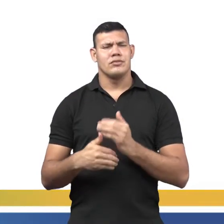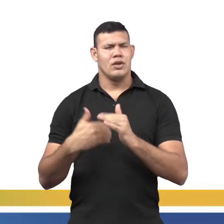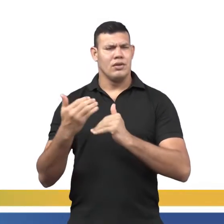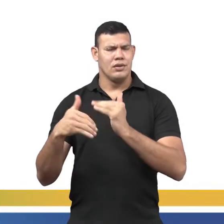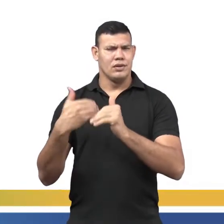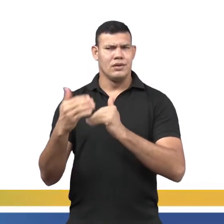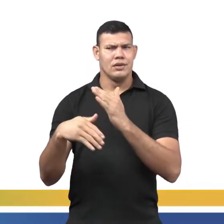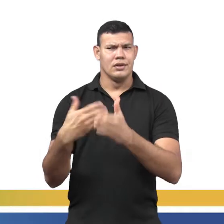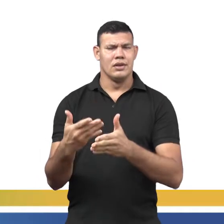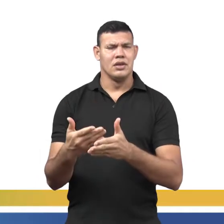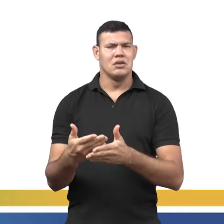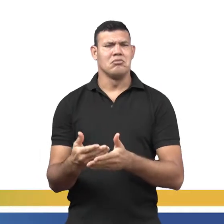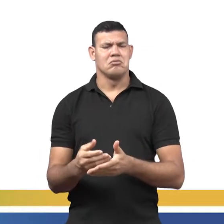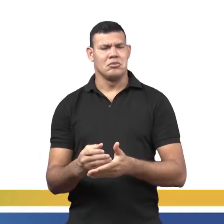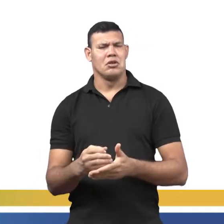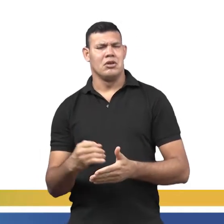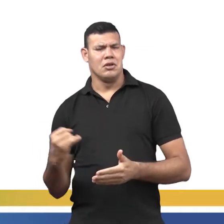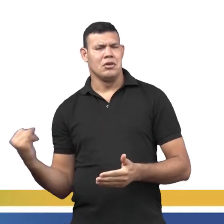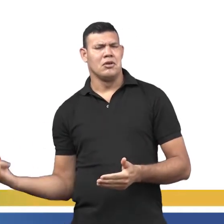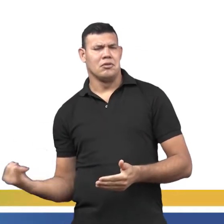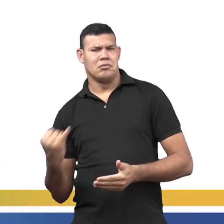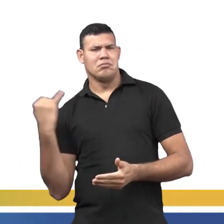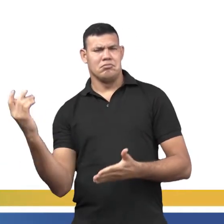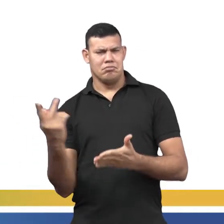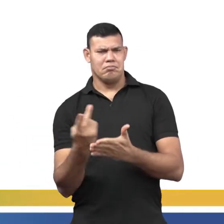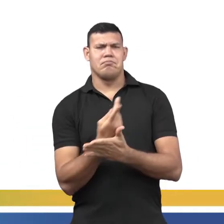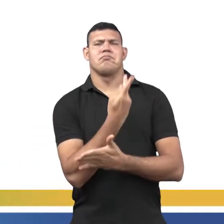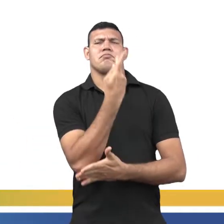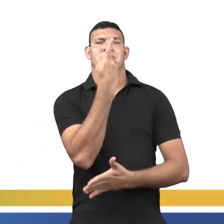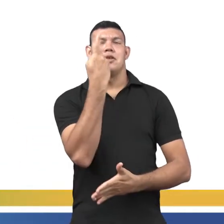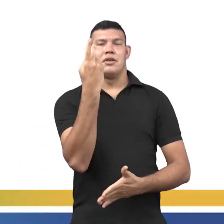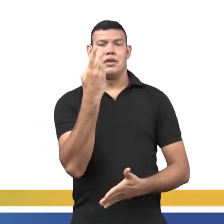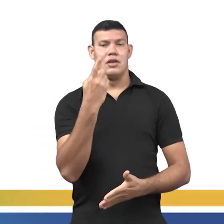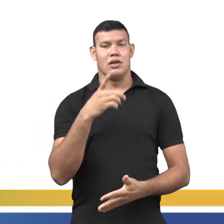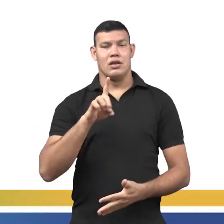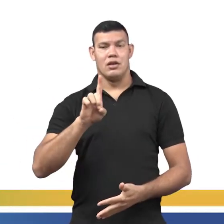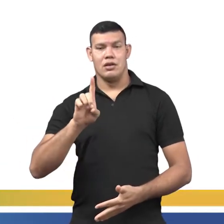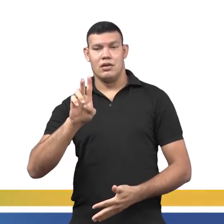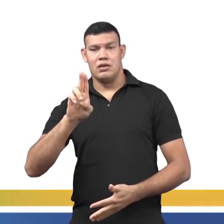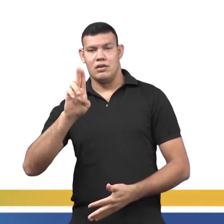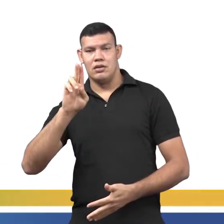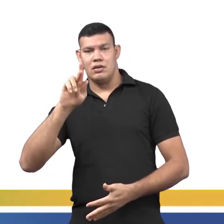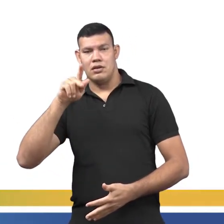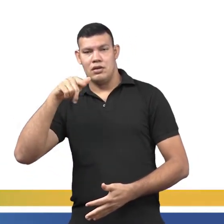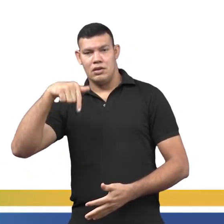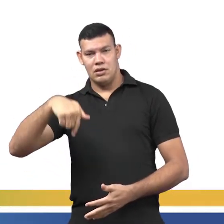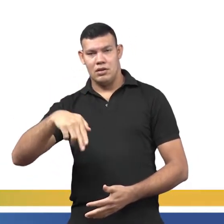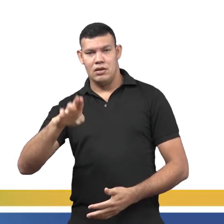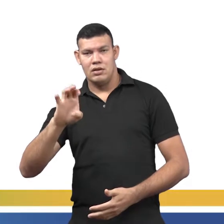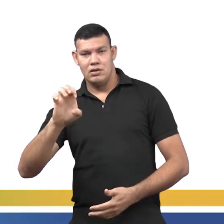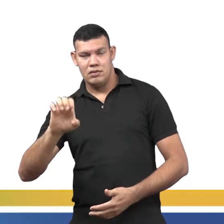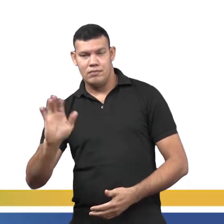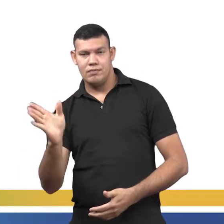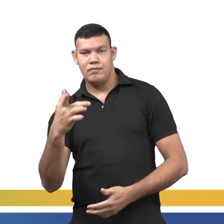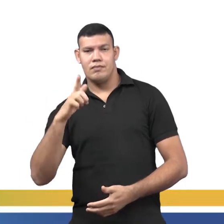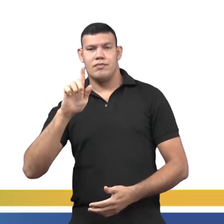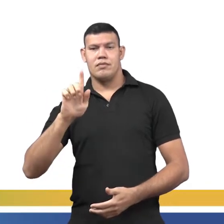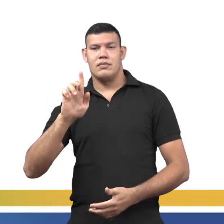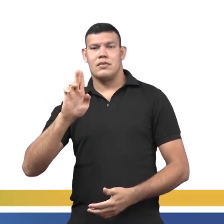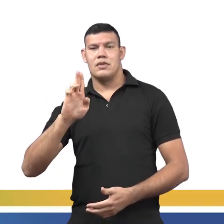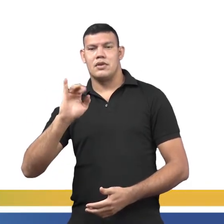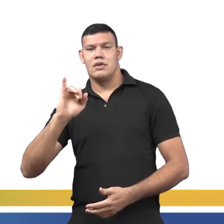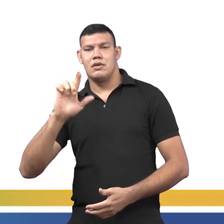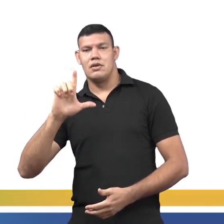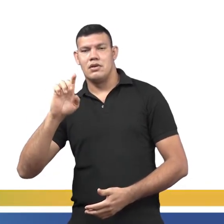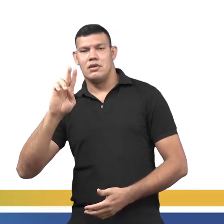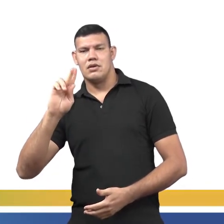importantes do inglês médio, que foi a invasão do Duque Guilherme II. O Duque Guilherme II, que era conhecido como